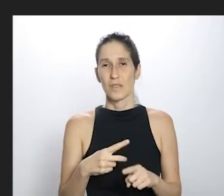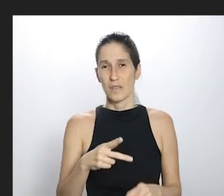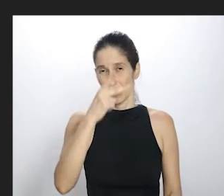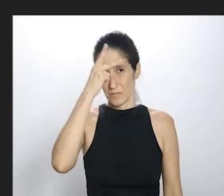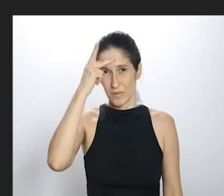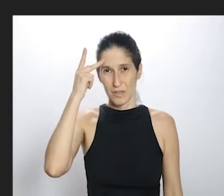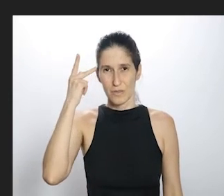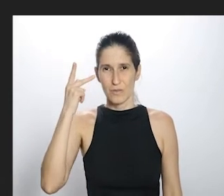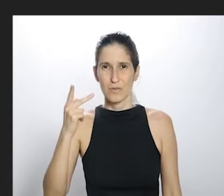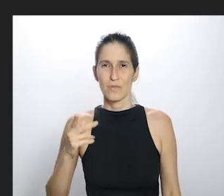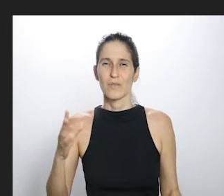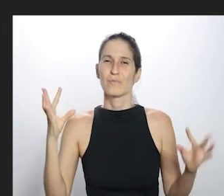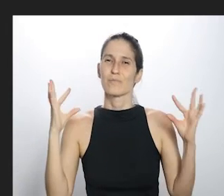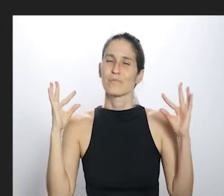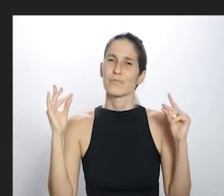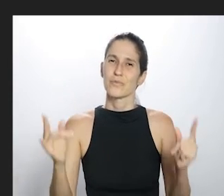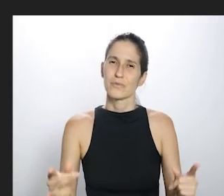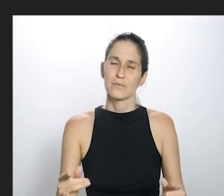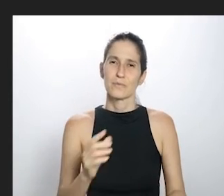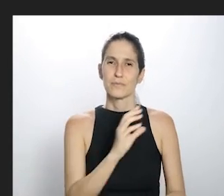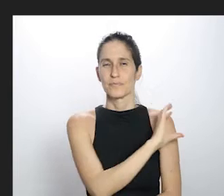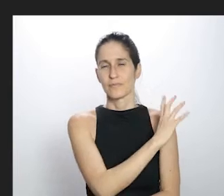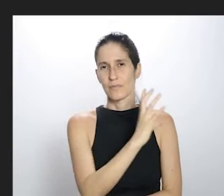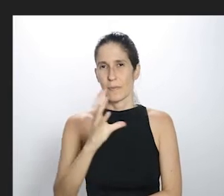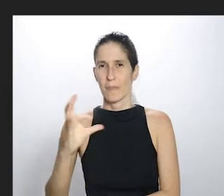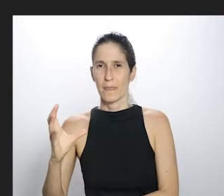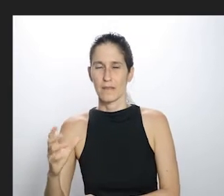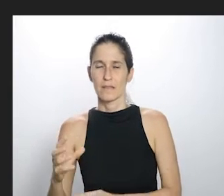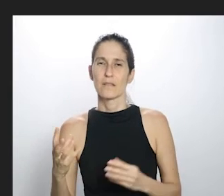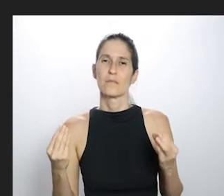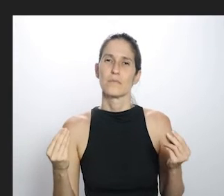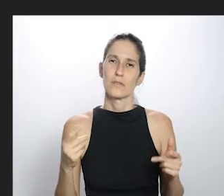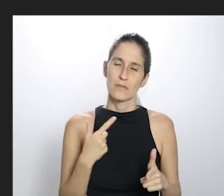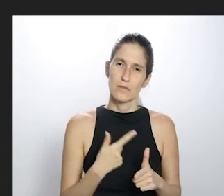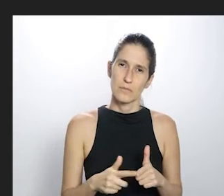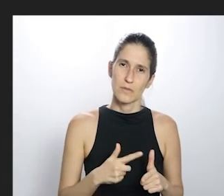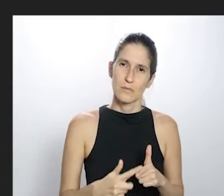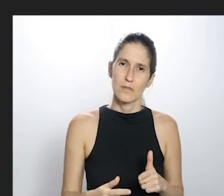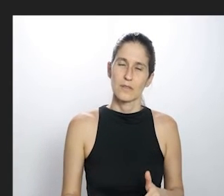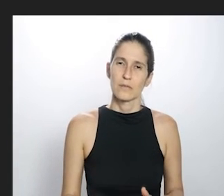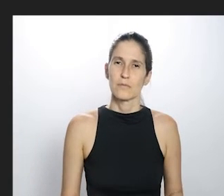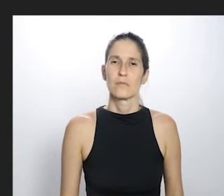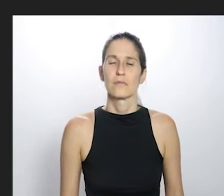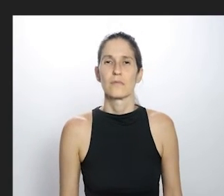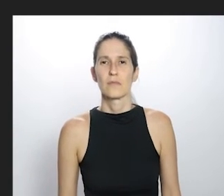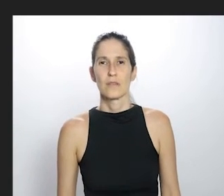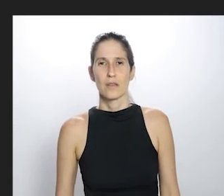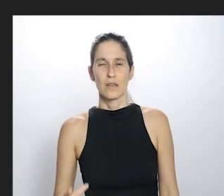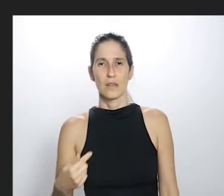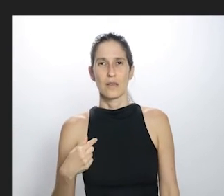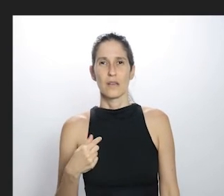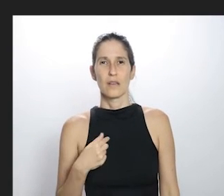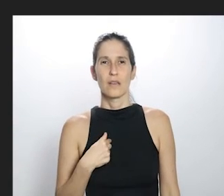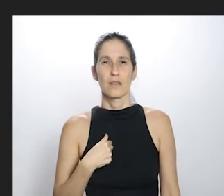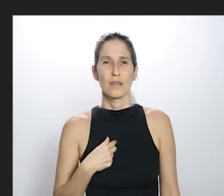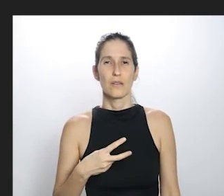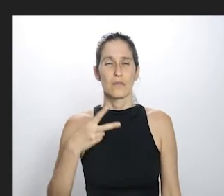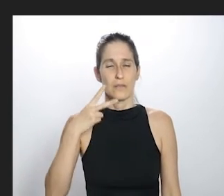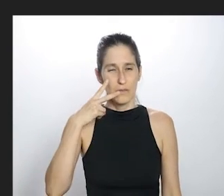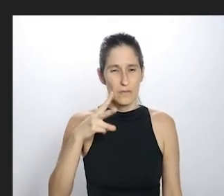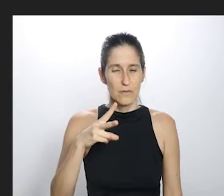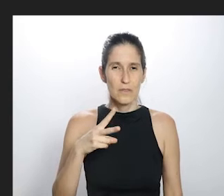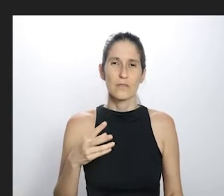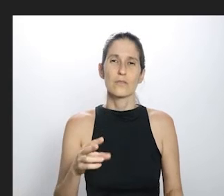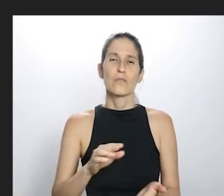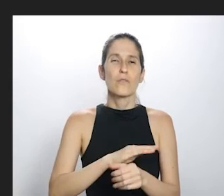tudo isso, vem muito sofrimento junto, mas a gente vai conseguir seguir, assim como os, eu tenho convivido